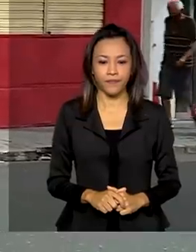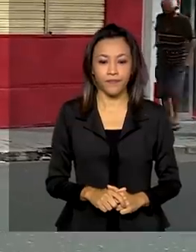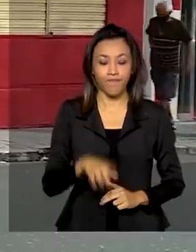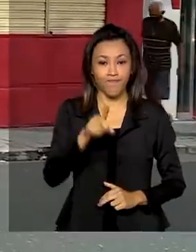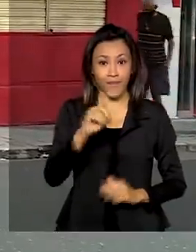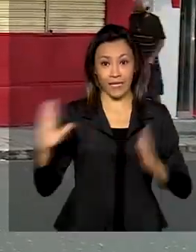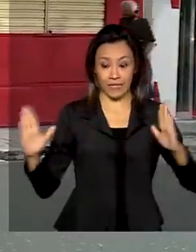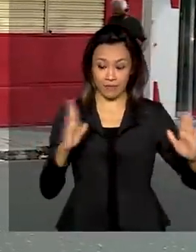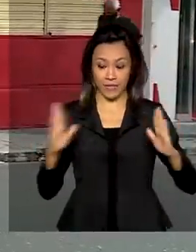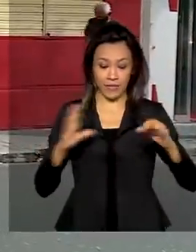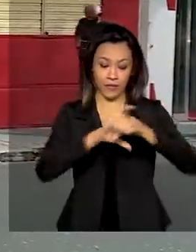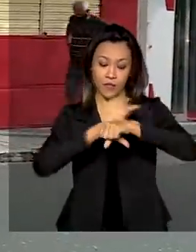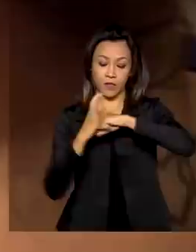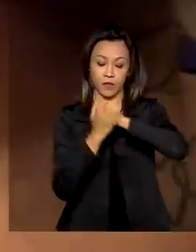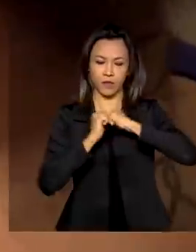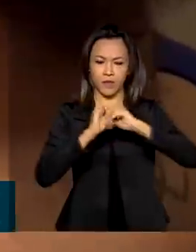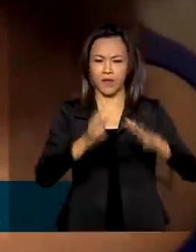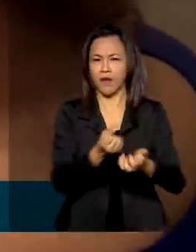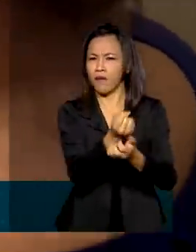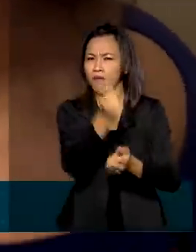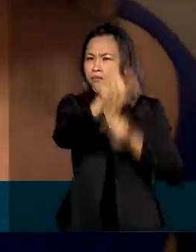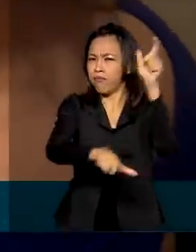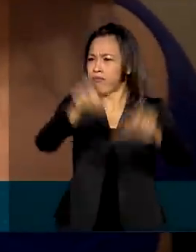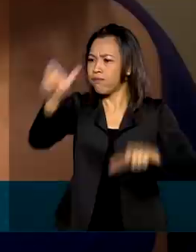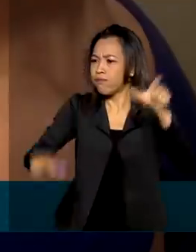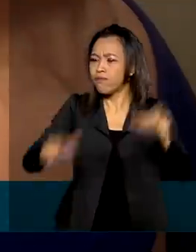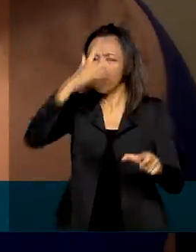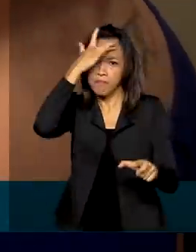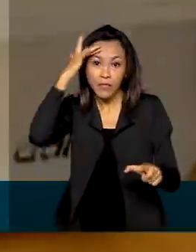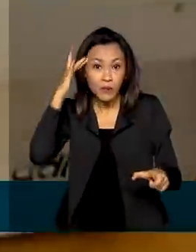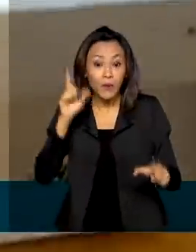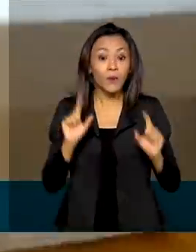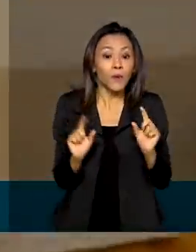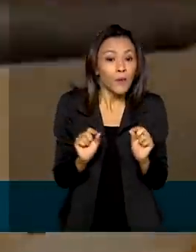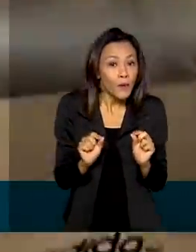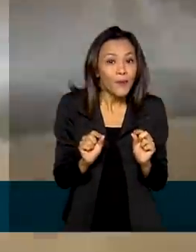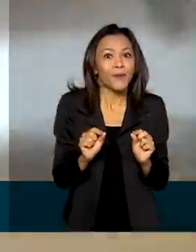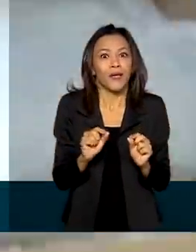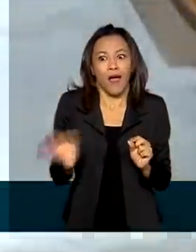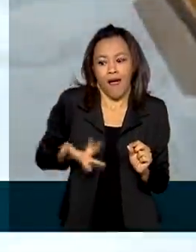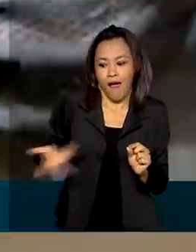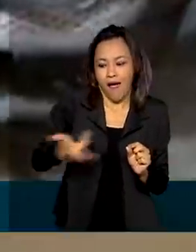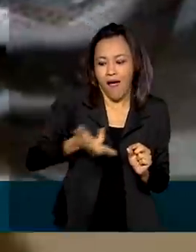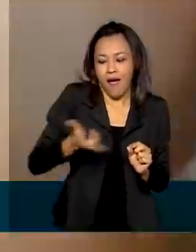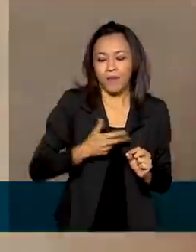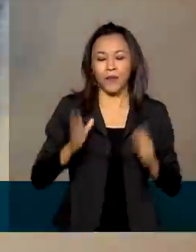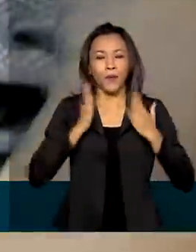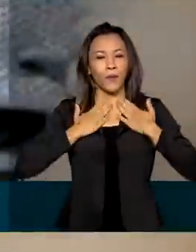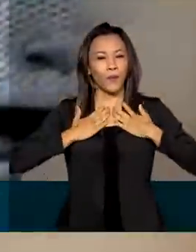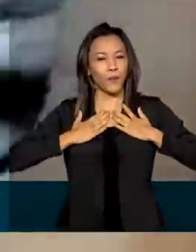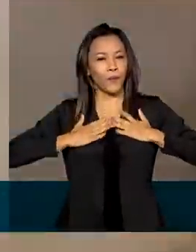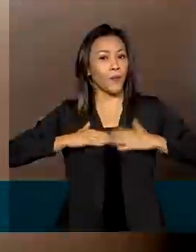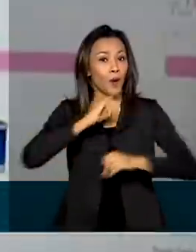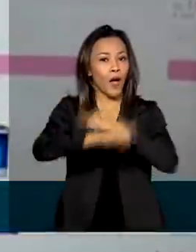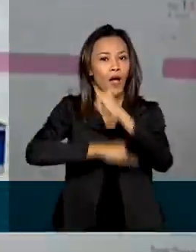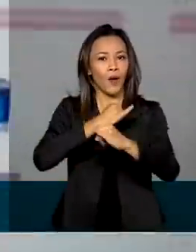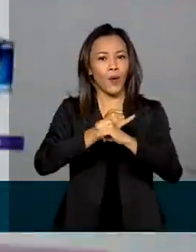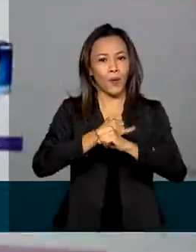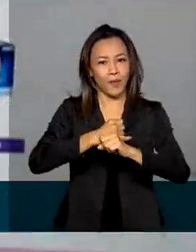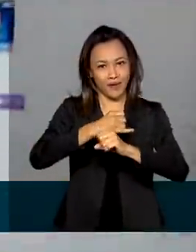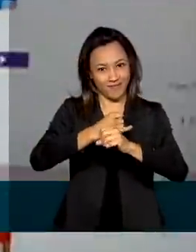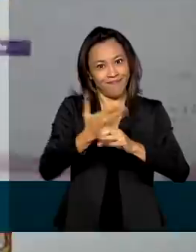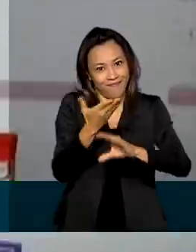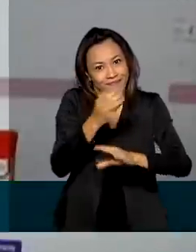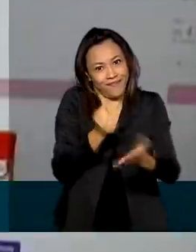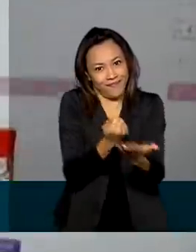Durante a pandemia, muitos consumidores se renderam à praticidade e à agilidade das compras online. E é preciso